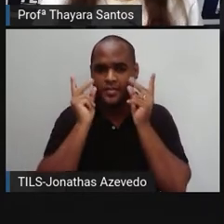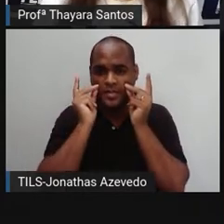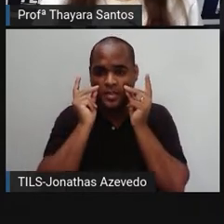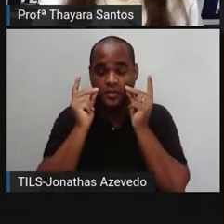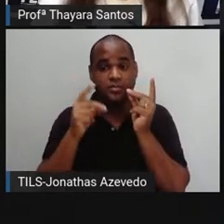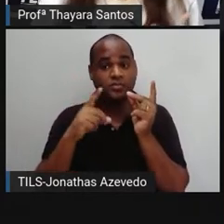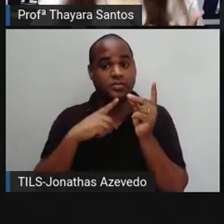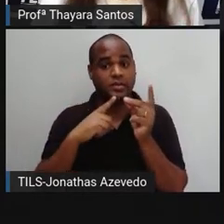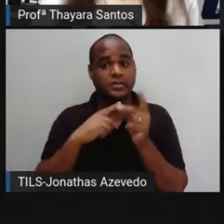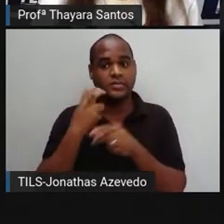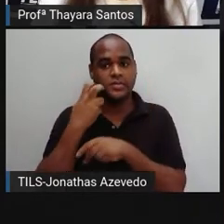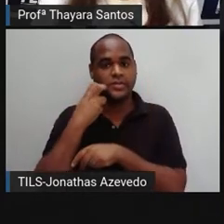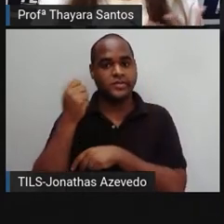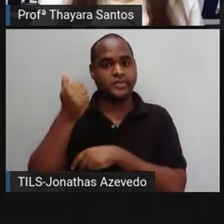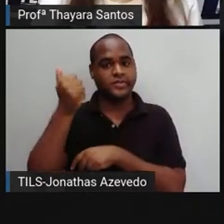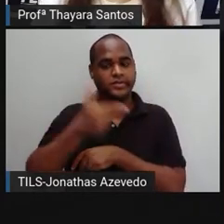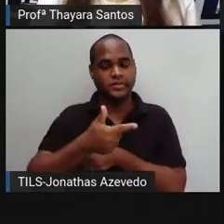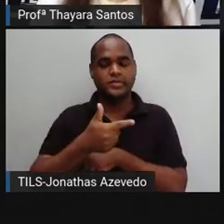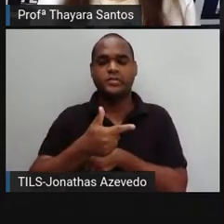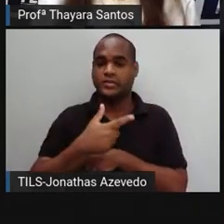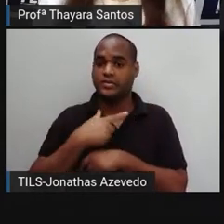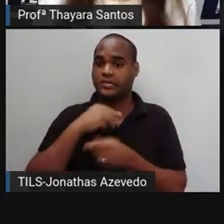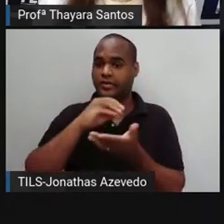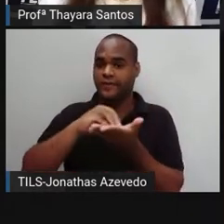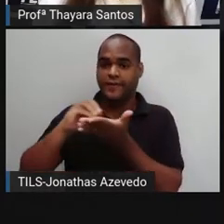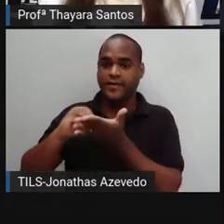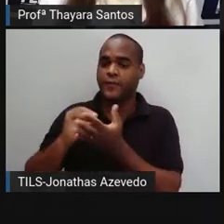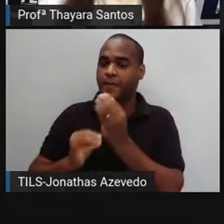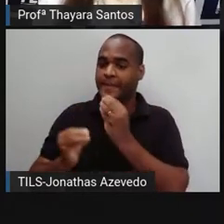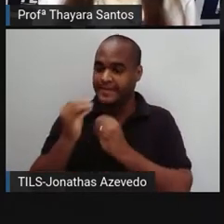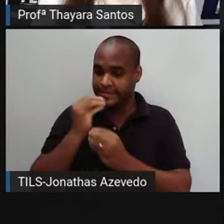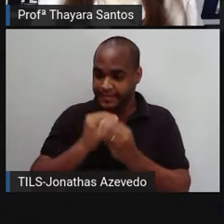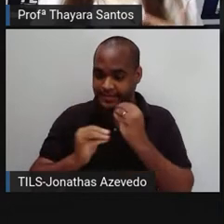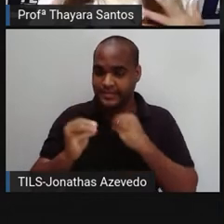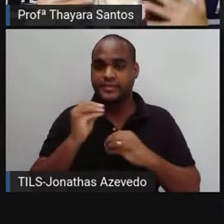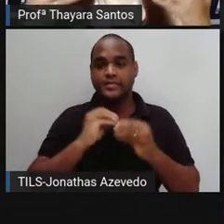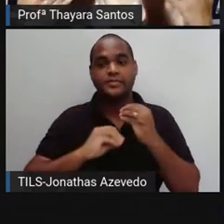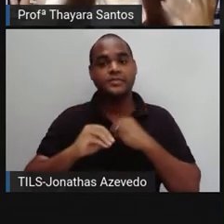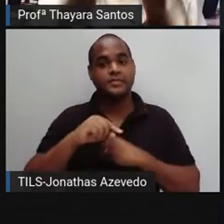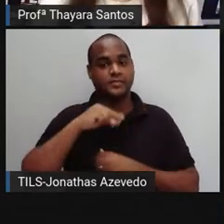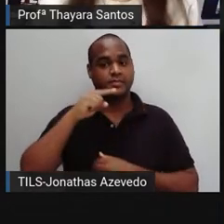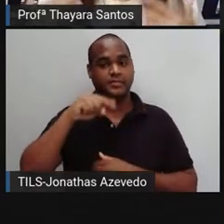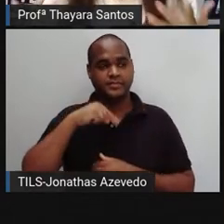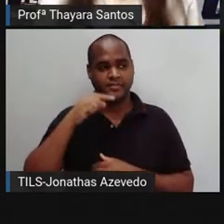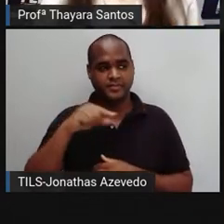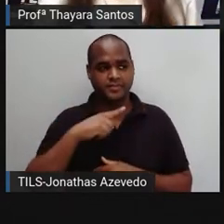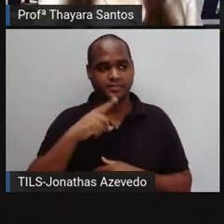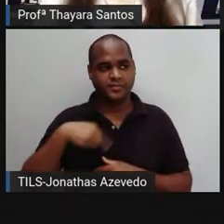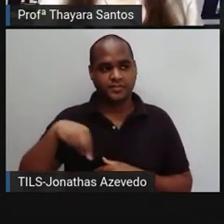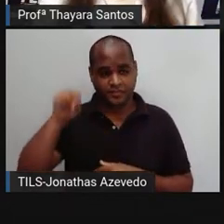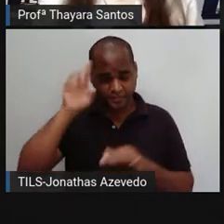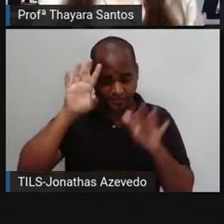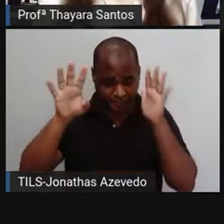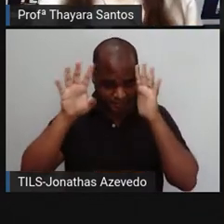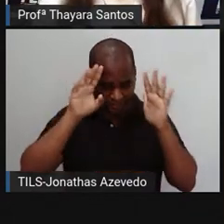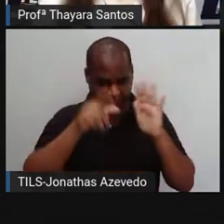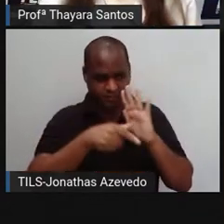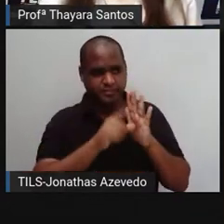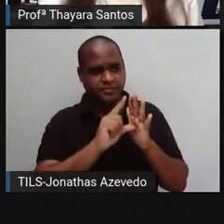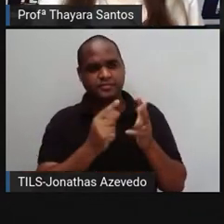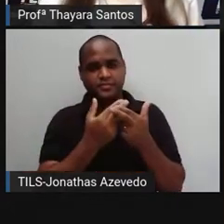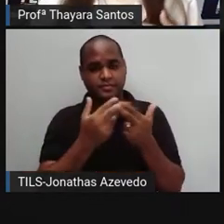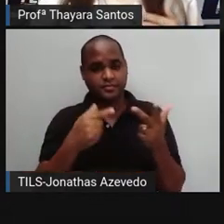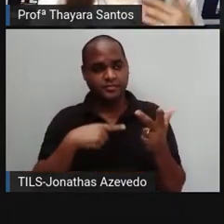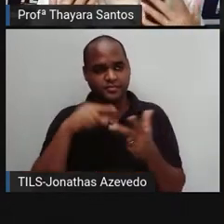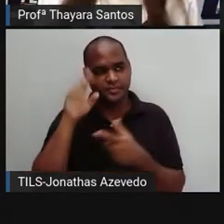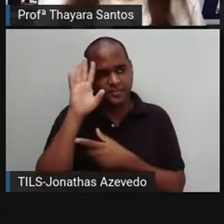peixes. Então, isso quer dizer que vai começar a faltar recurso alimentar para a gente também. Então, a gente precisa repensar esses hábitos nossos, né?